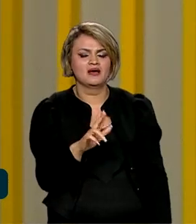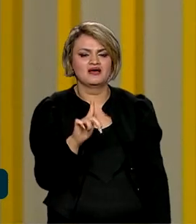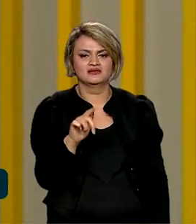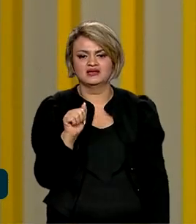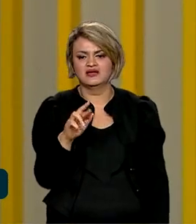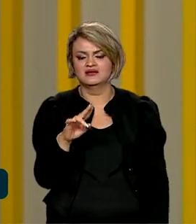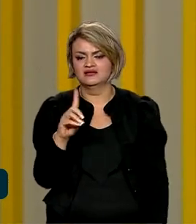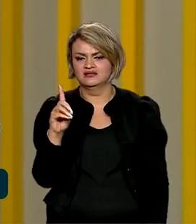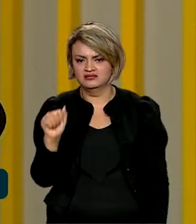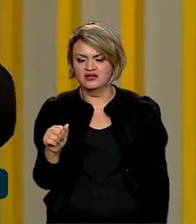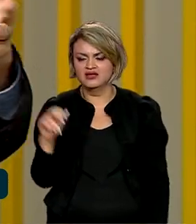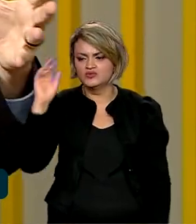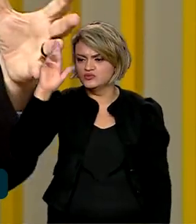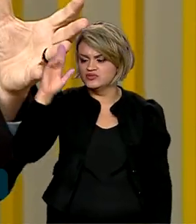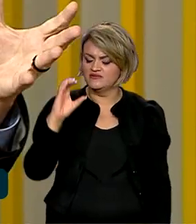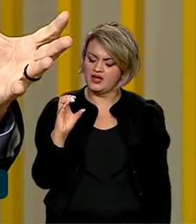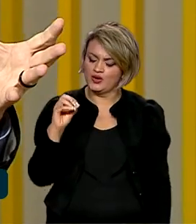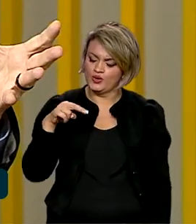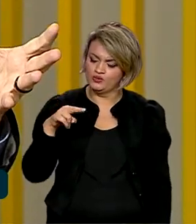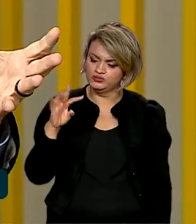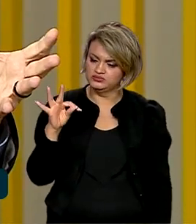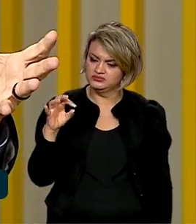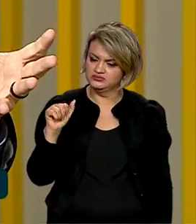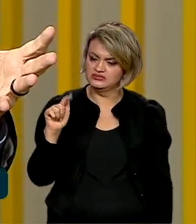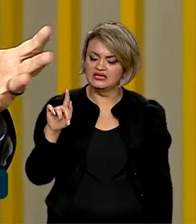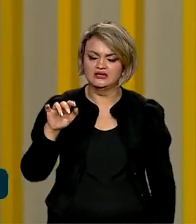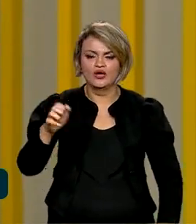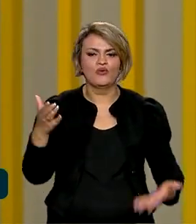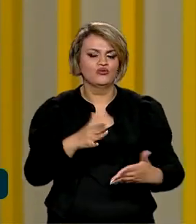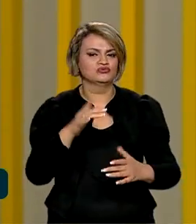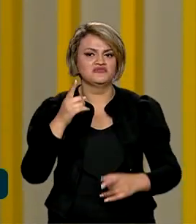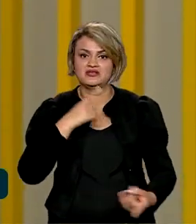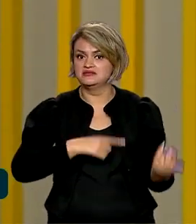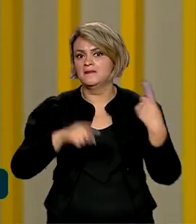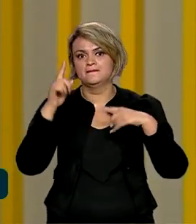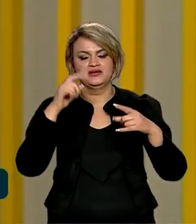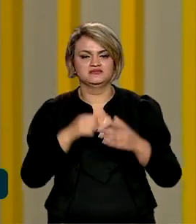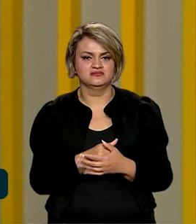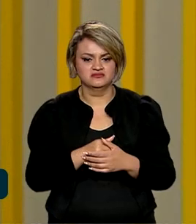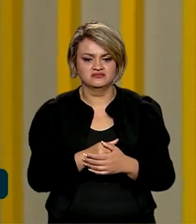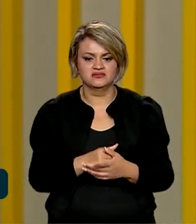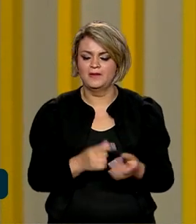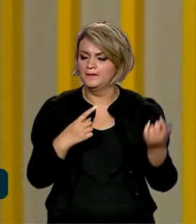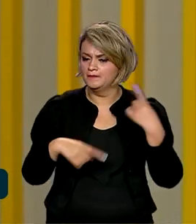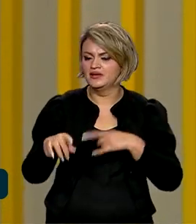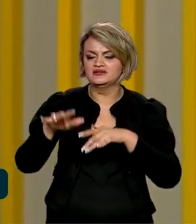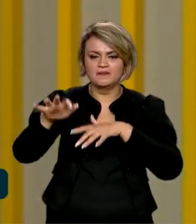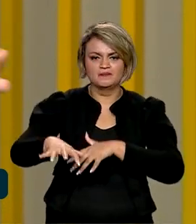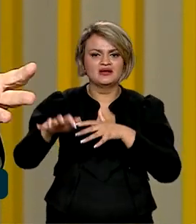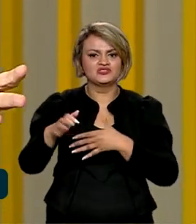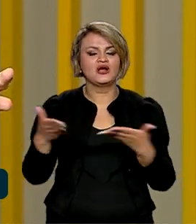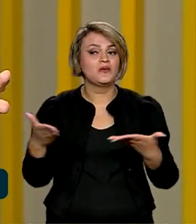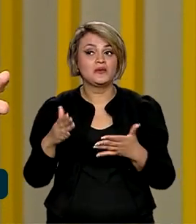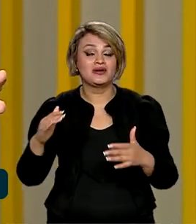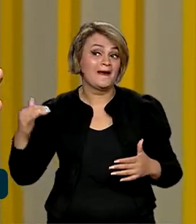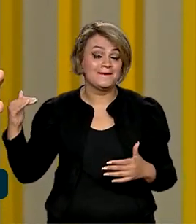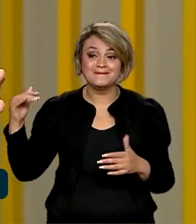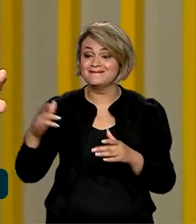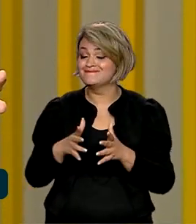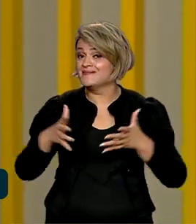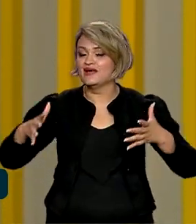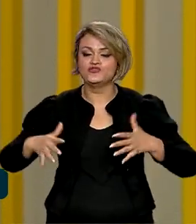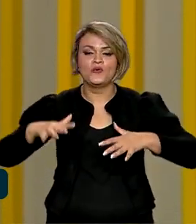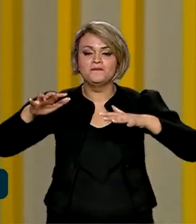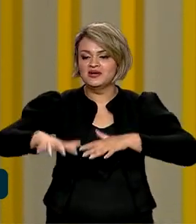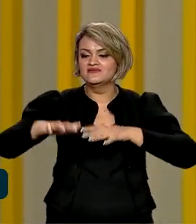liderança da Contag, mas que hoje estrapolou, não é? Aquele núcleo original da Marcha para se tornar a maior manifestação